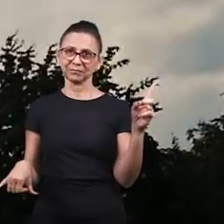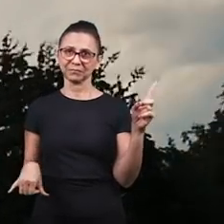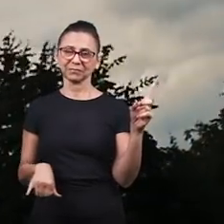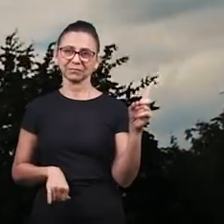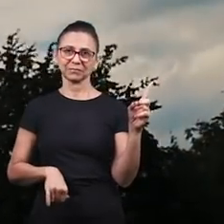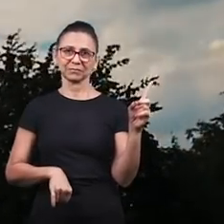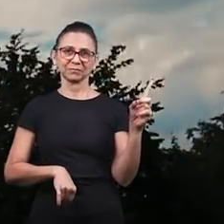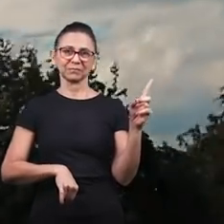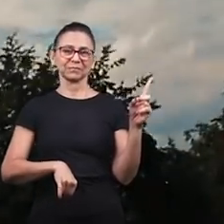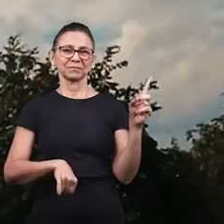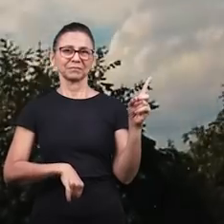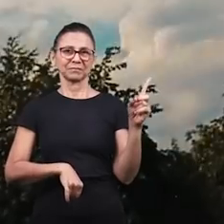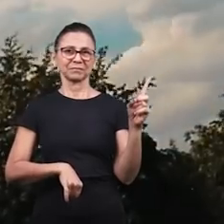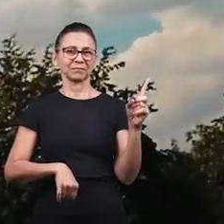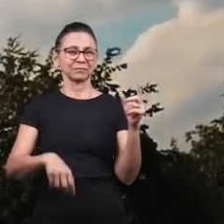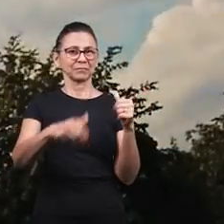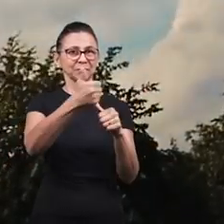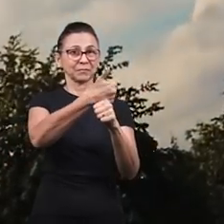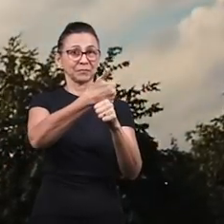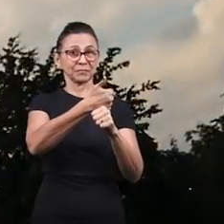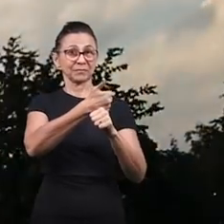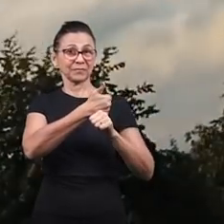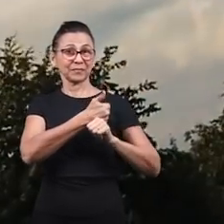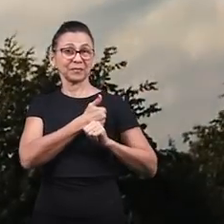tentador